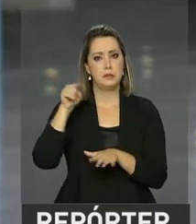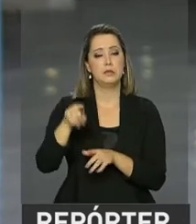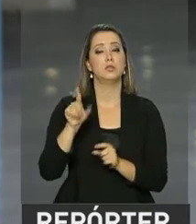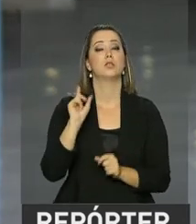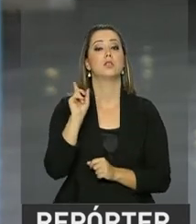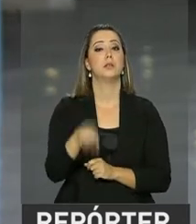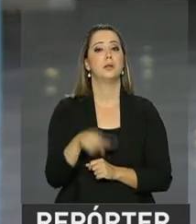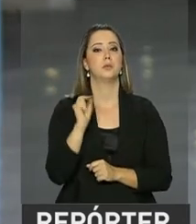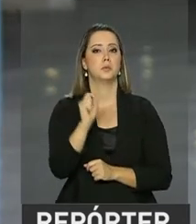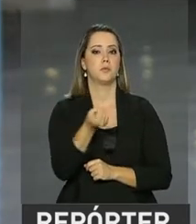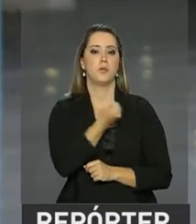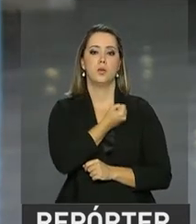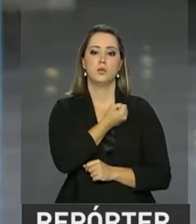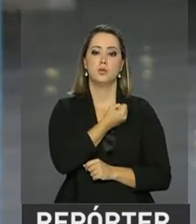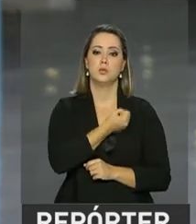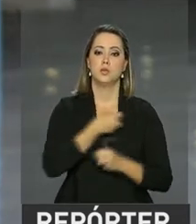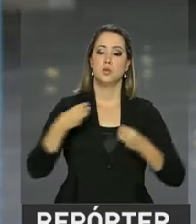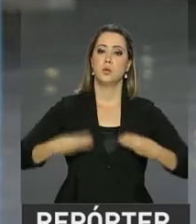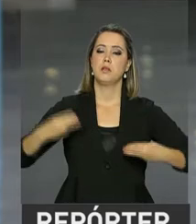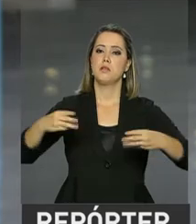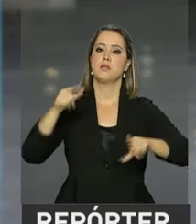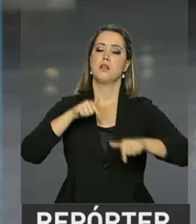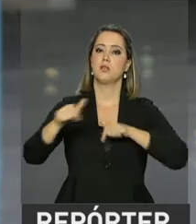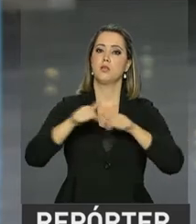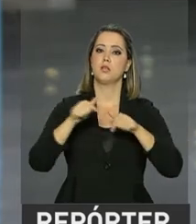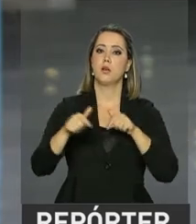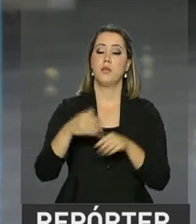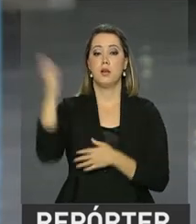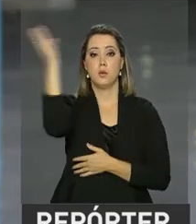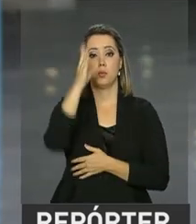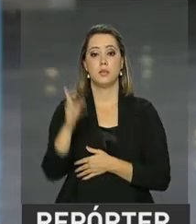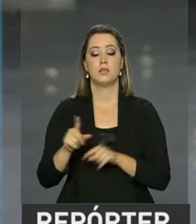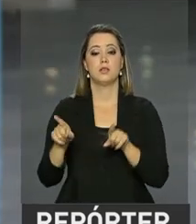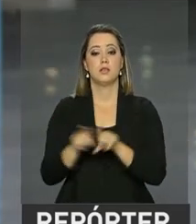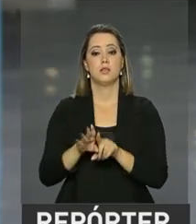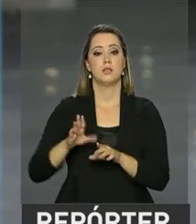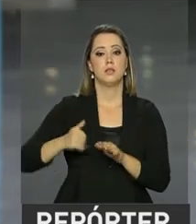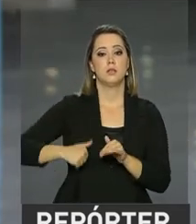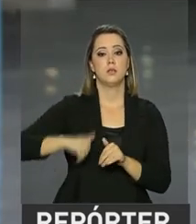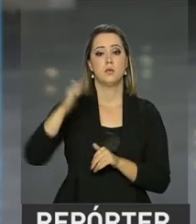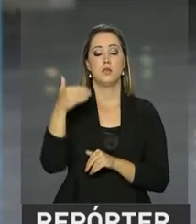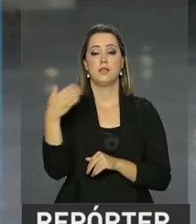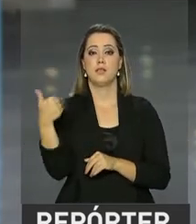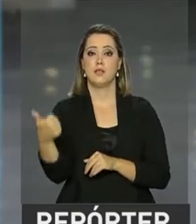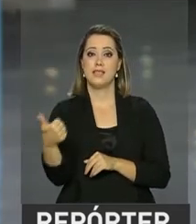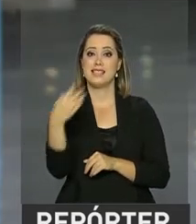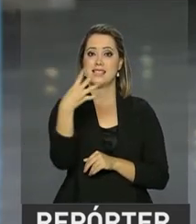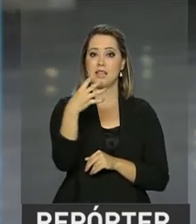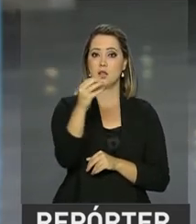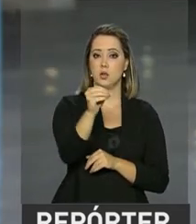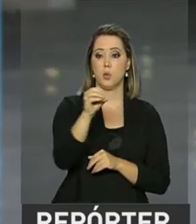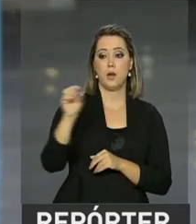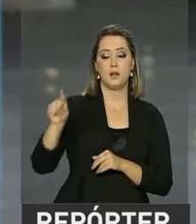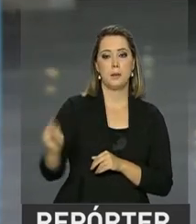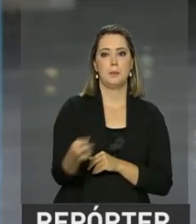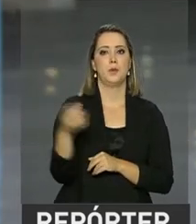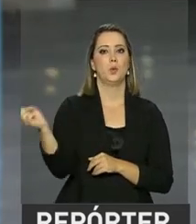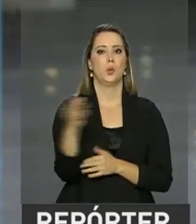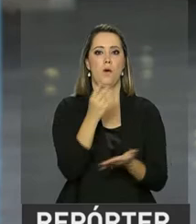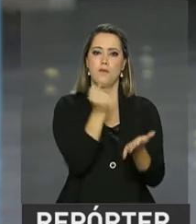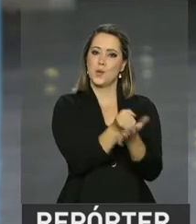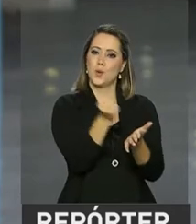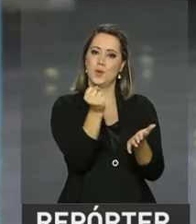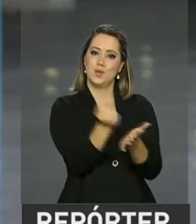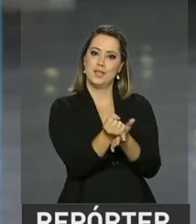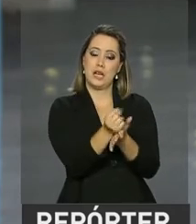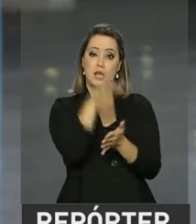que, segundo dados do Ministério do Trabalho, o Brasil registrou mais de 140 mil novos contratos